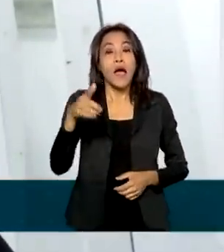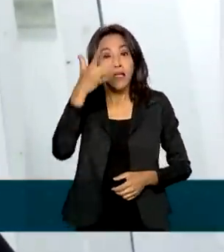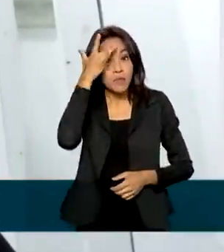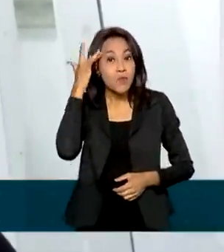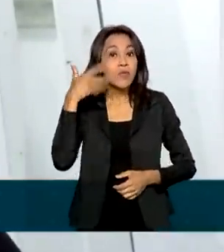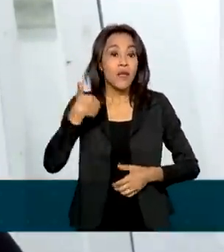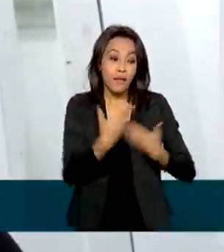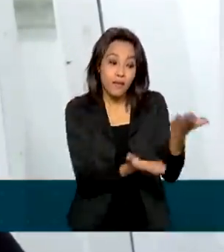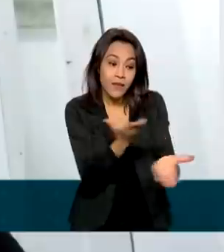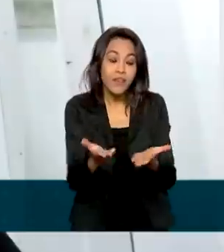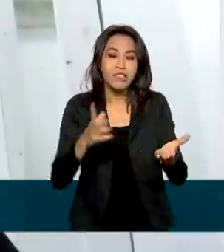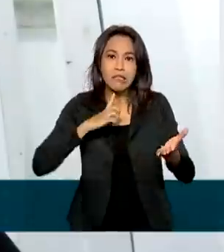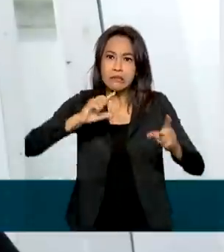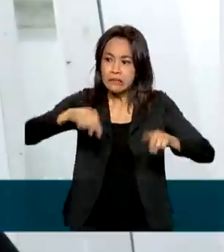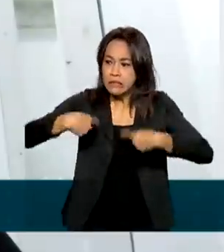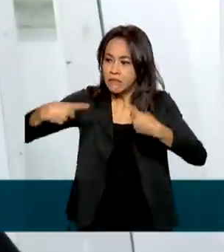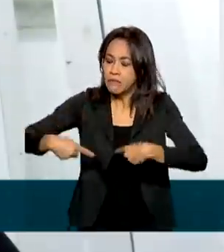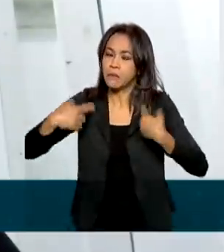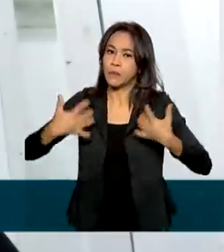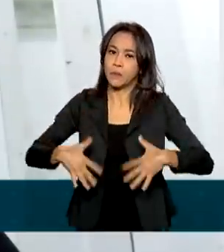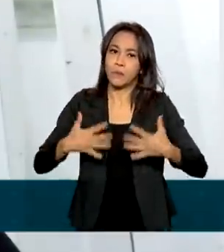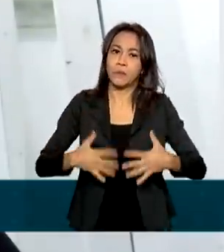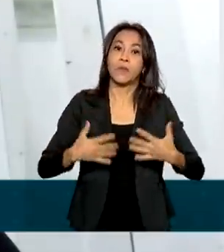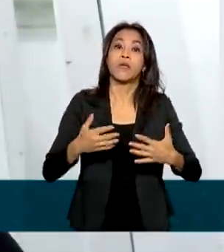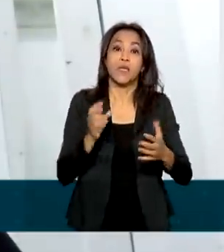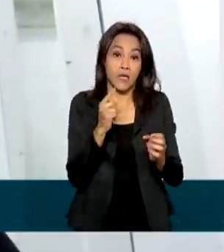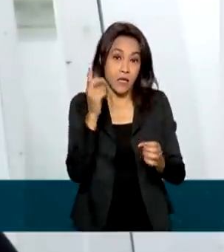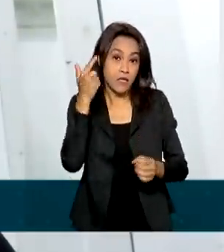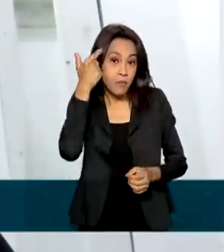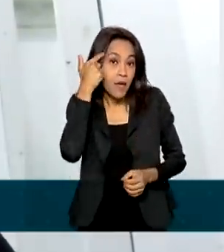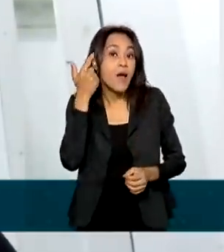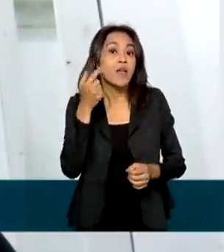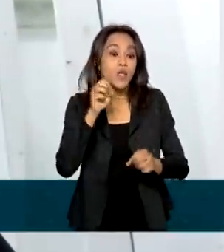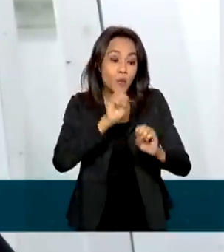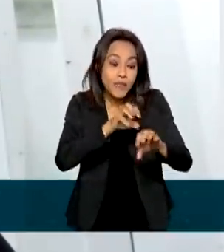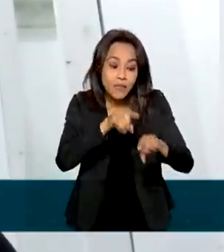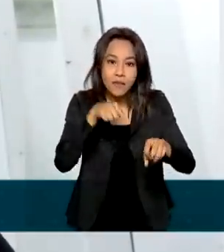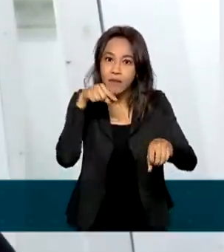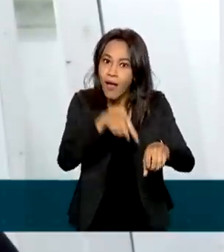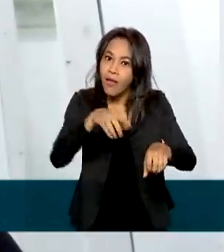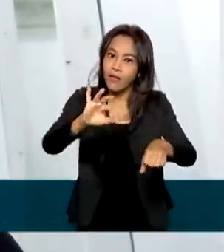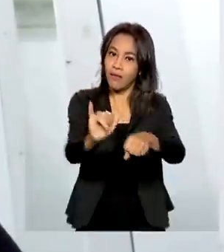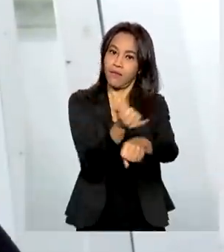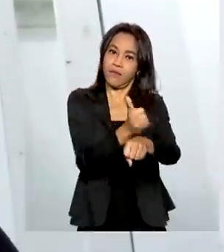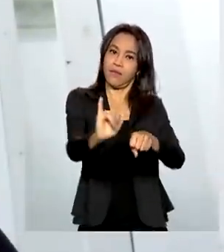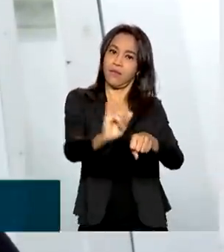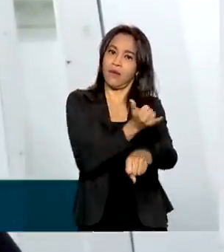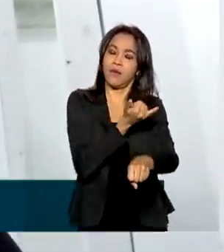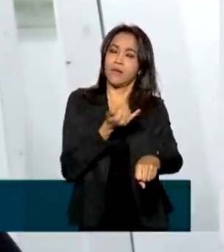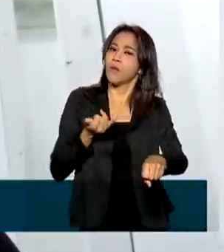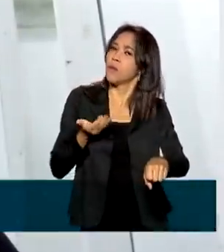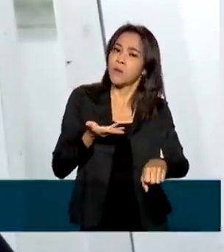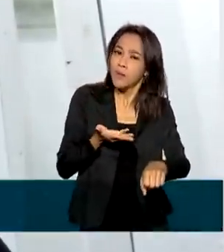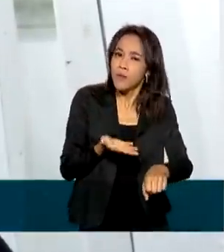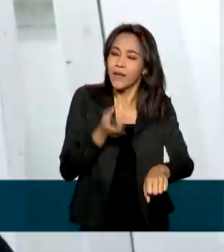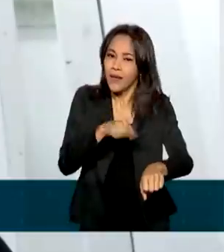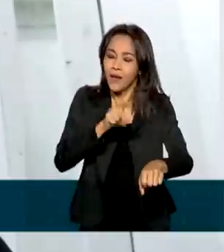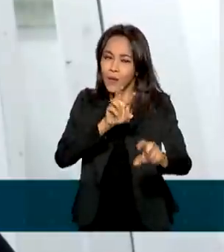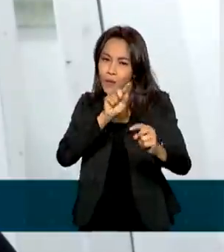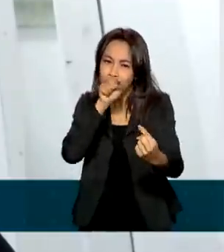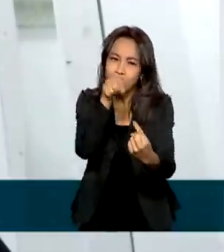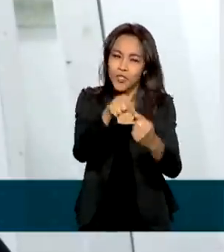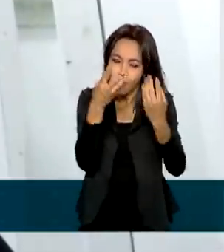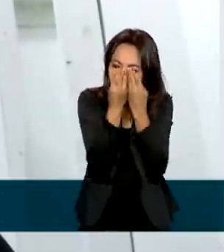desafios. E nós acreditamos que a educação permanente é uma das estratégias que existem para qualificar